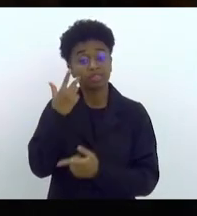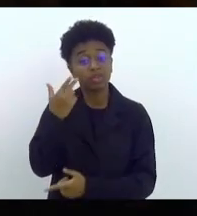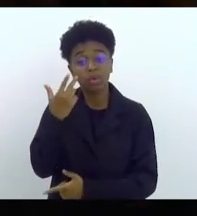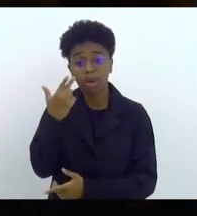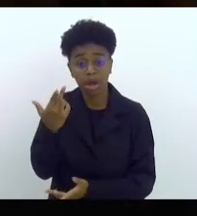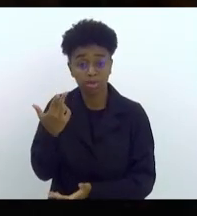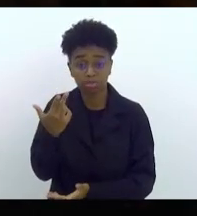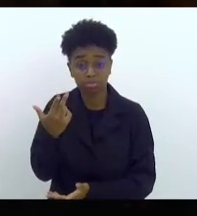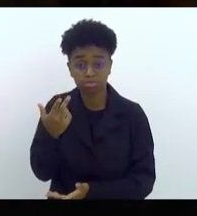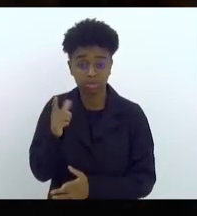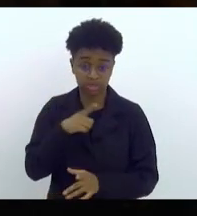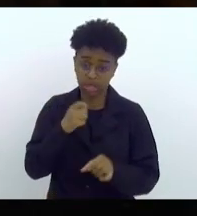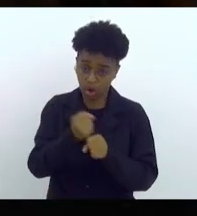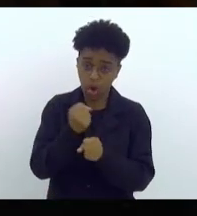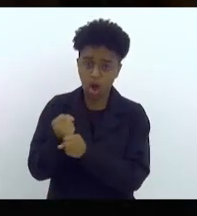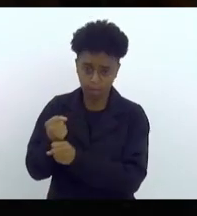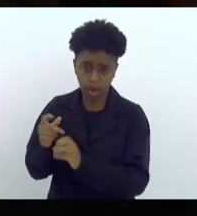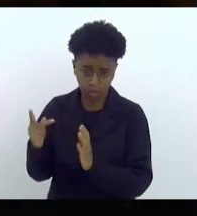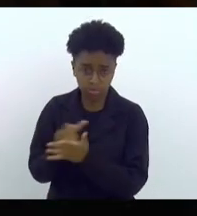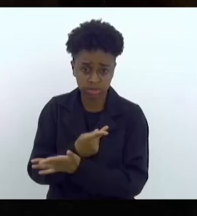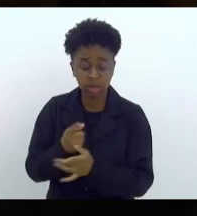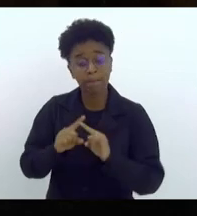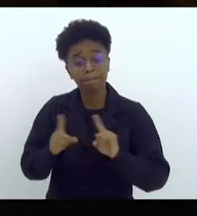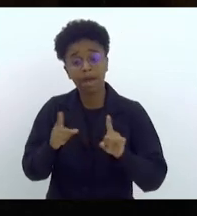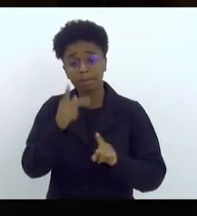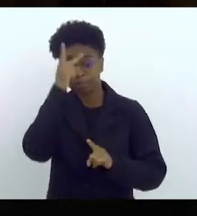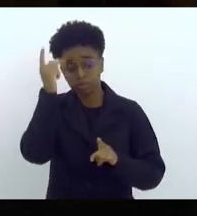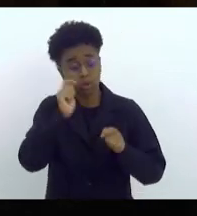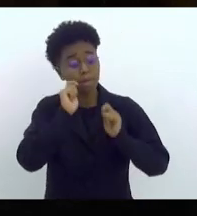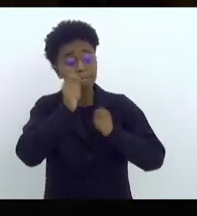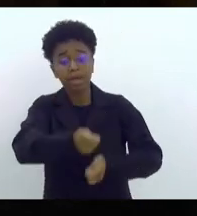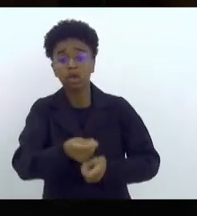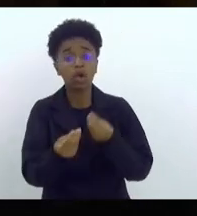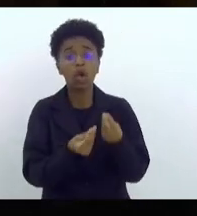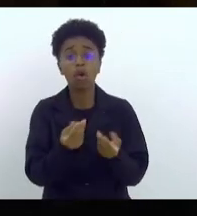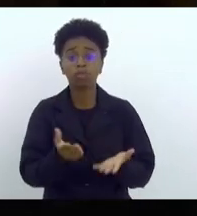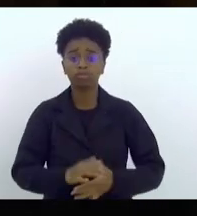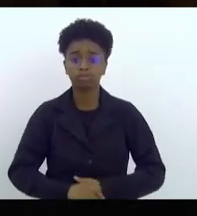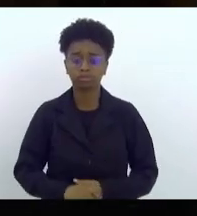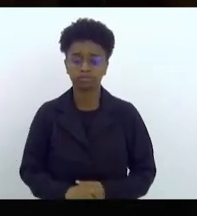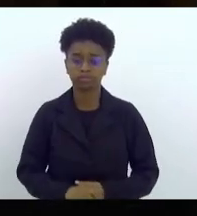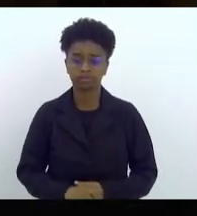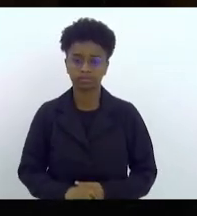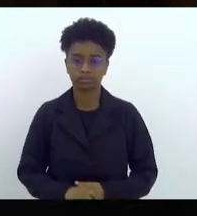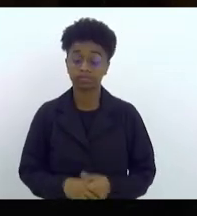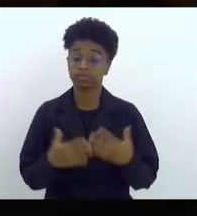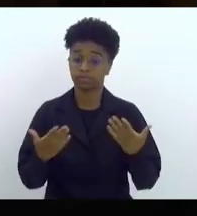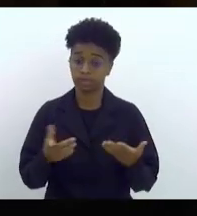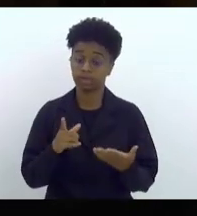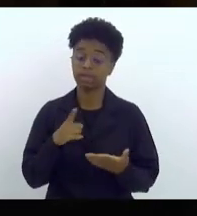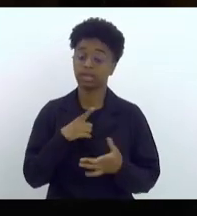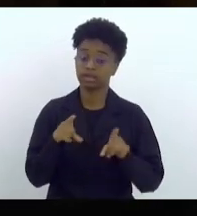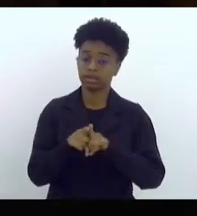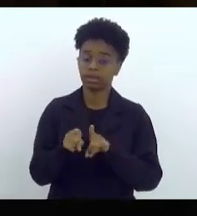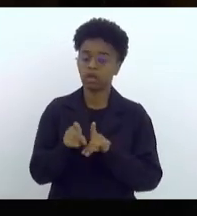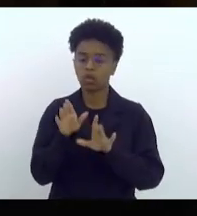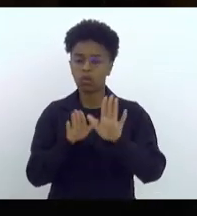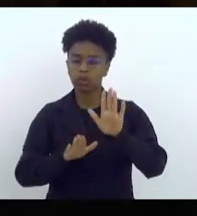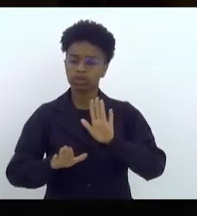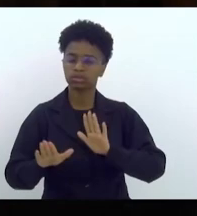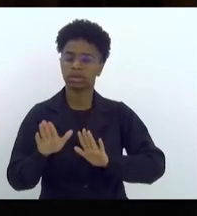haver esse tipo de obra. E os pescadores vão fazer o quê? Então, outra coisa, nós tivemos um cuidado,